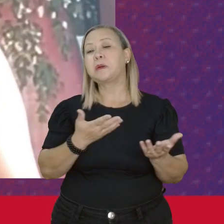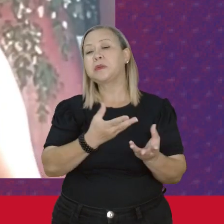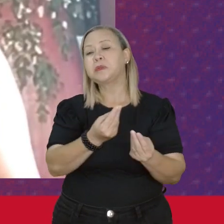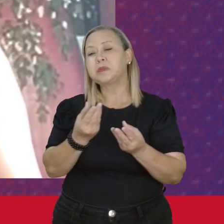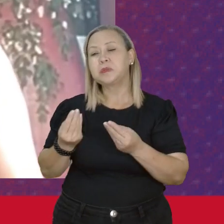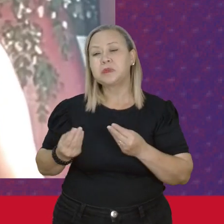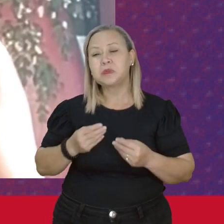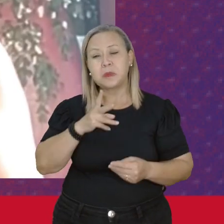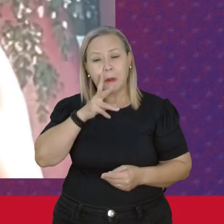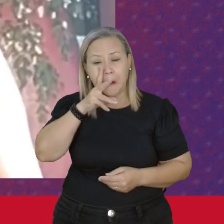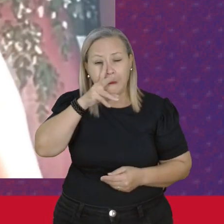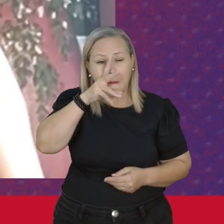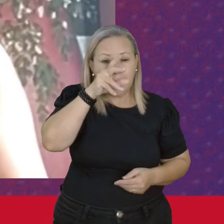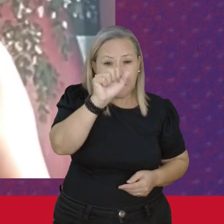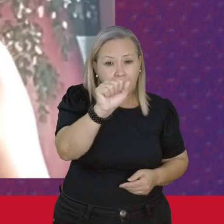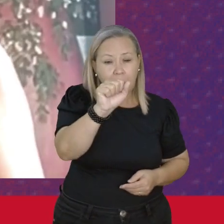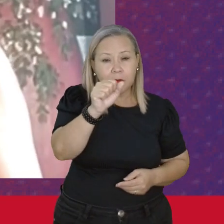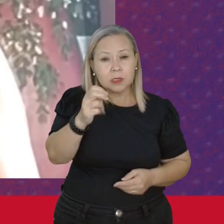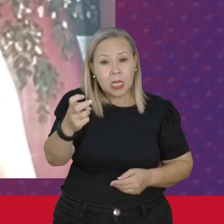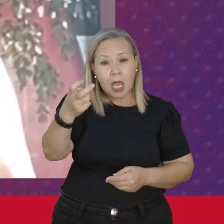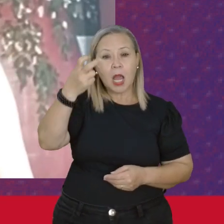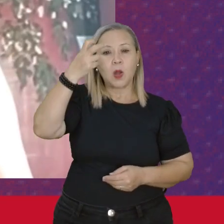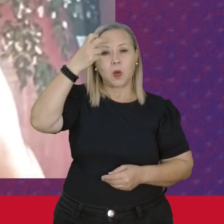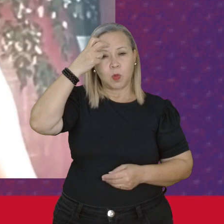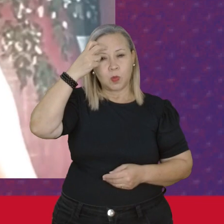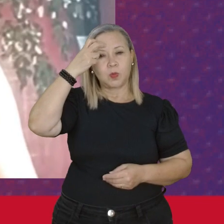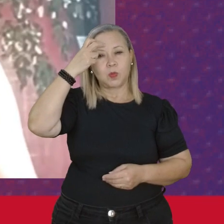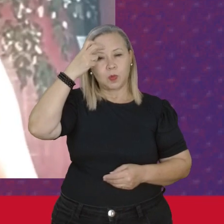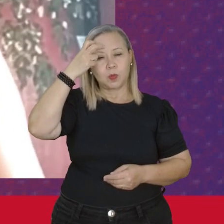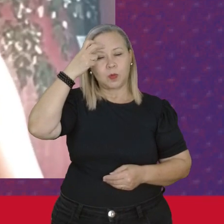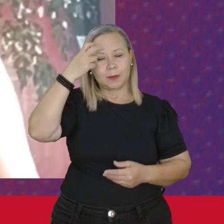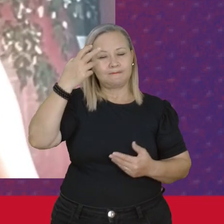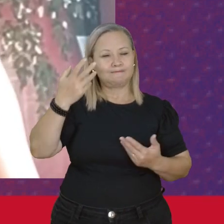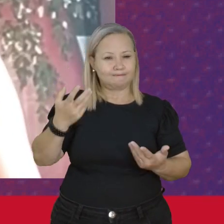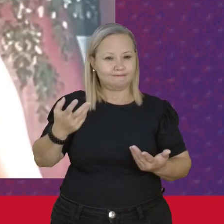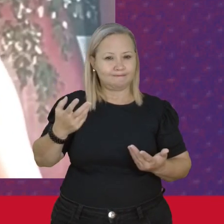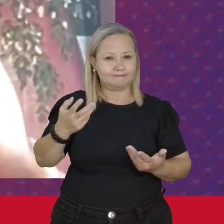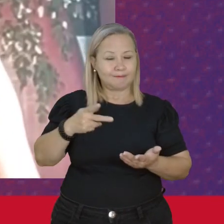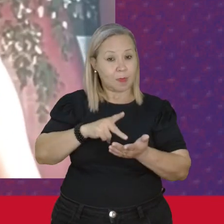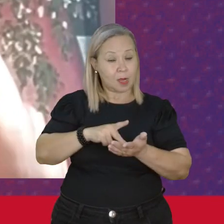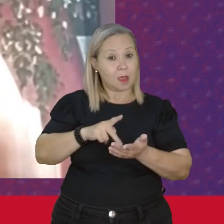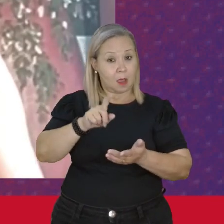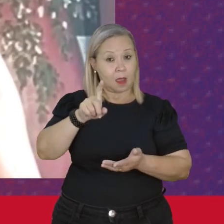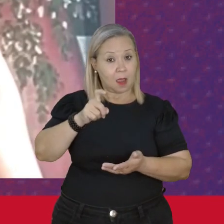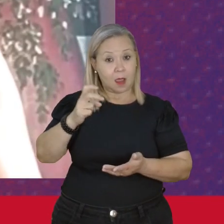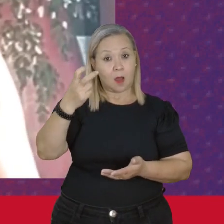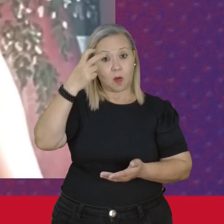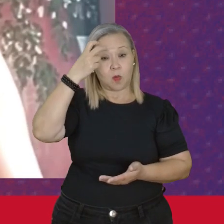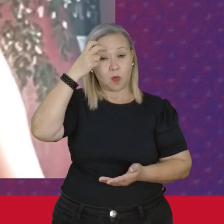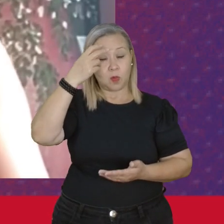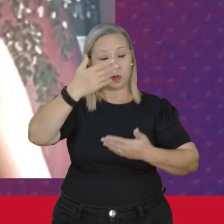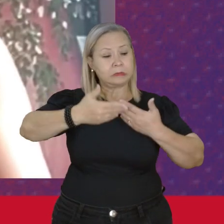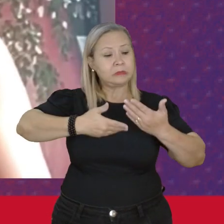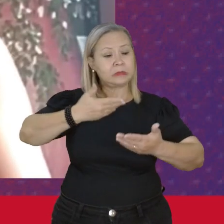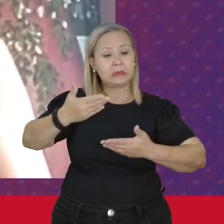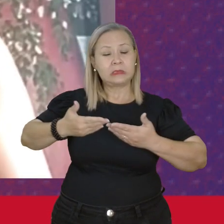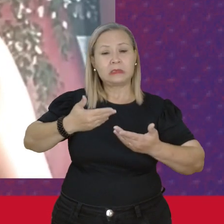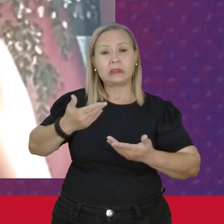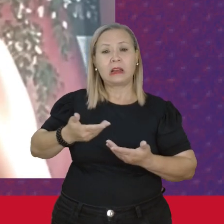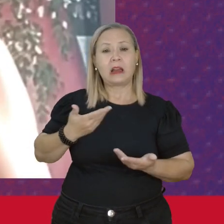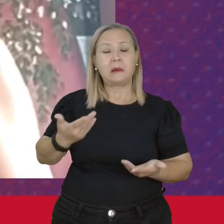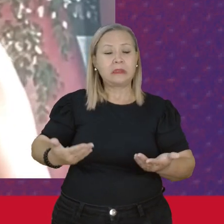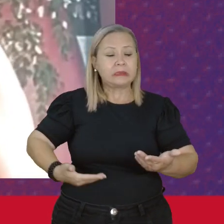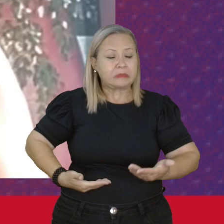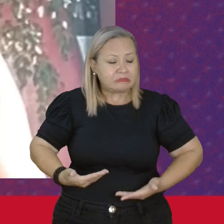forte A cultura É na verdade Uma cultura A cultura Do relativamente Incapaz